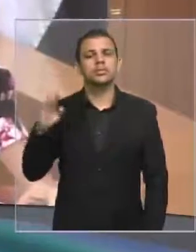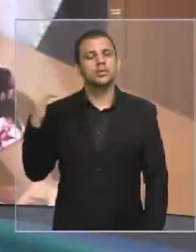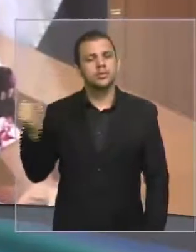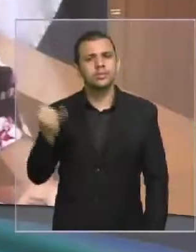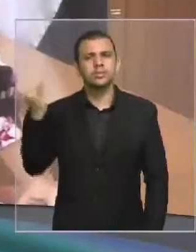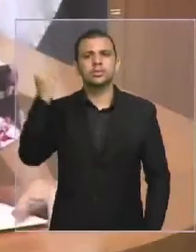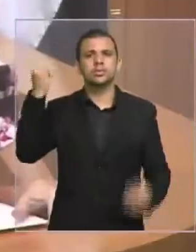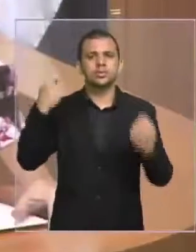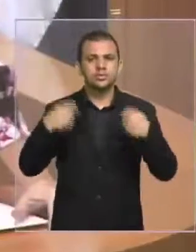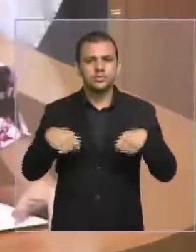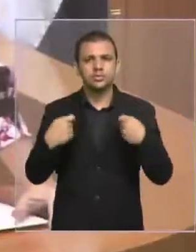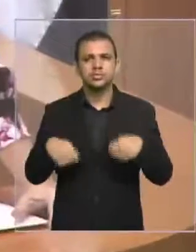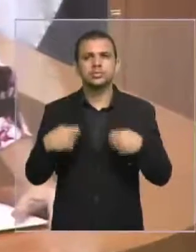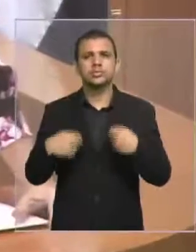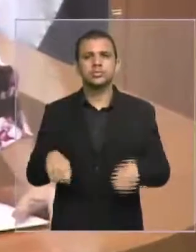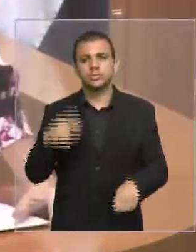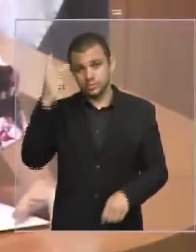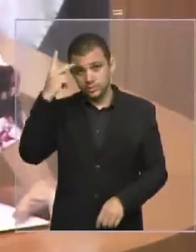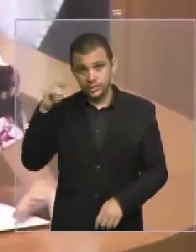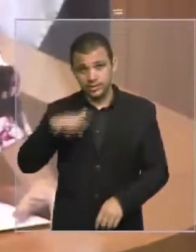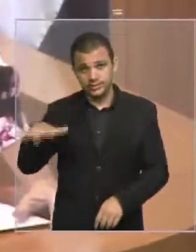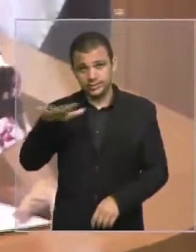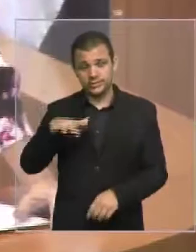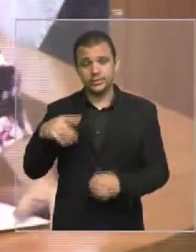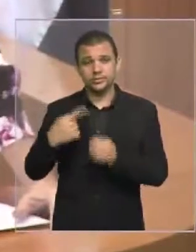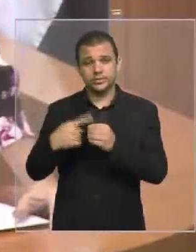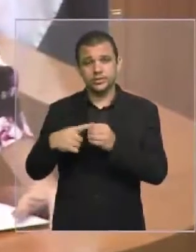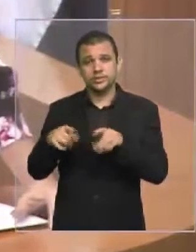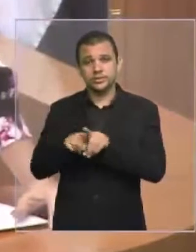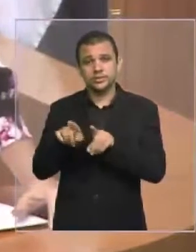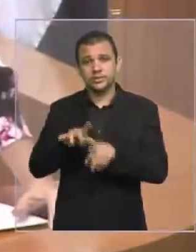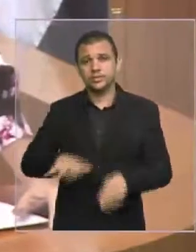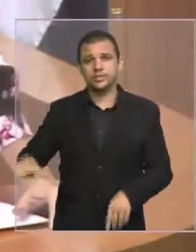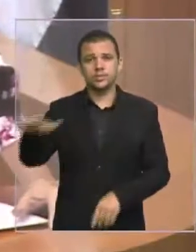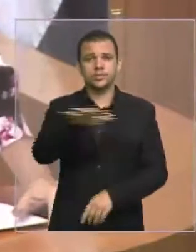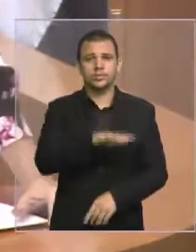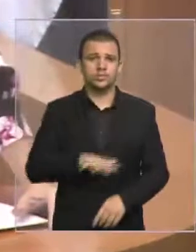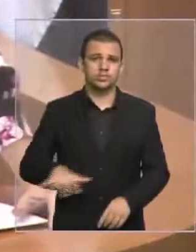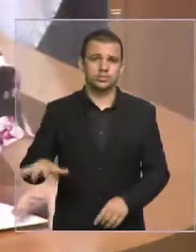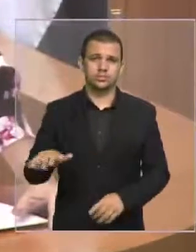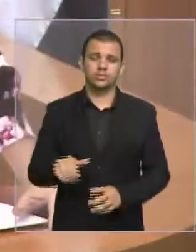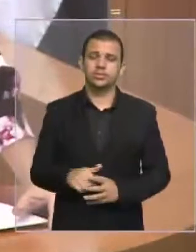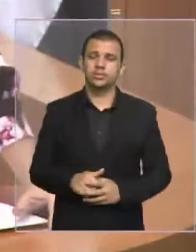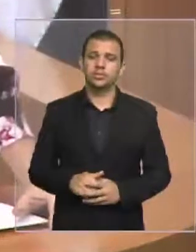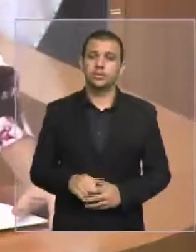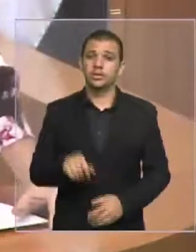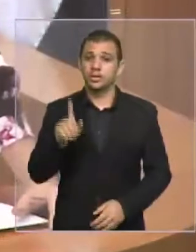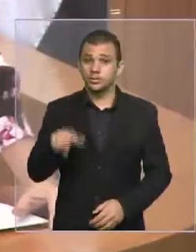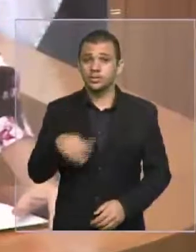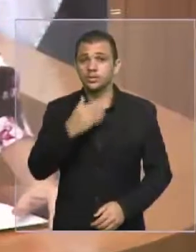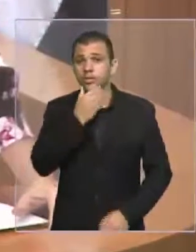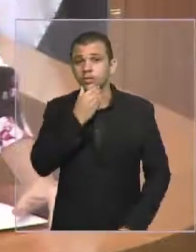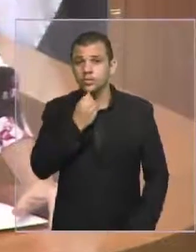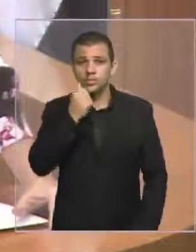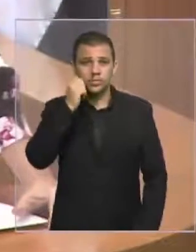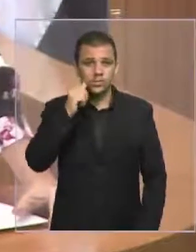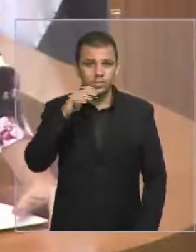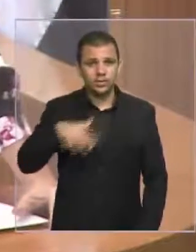necessária para o município e para toda a região. São homens e mulheres